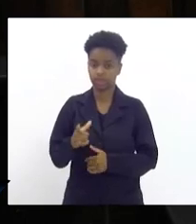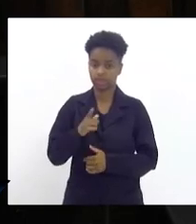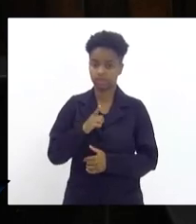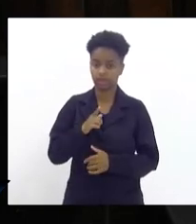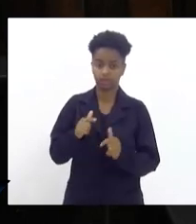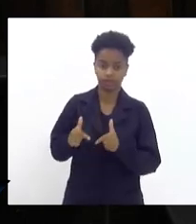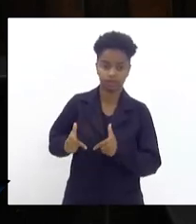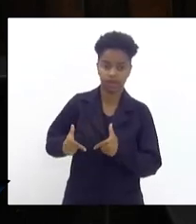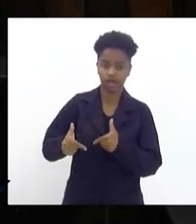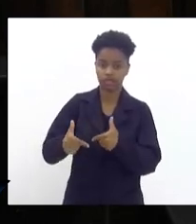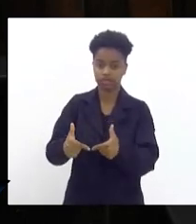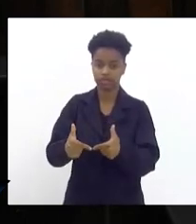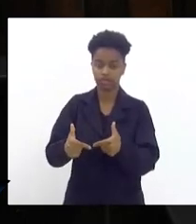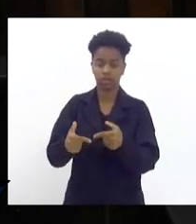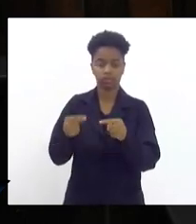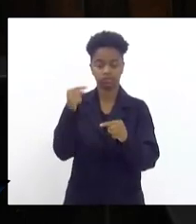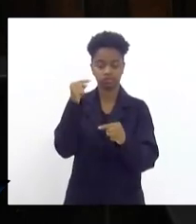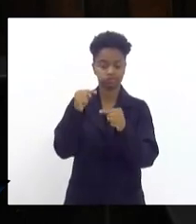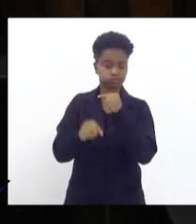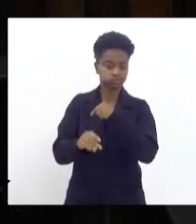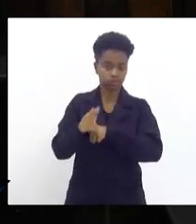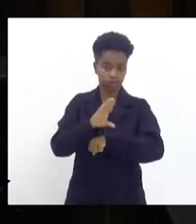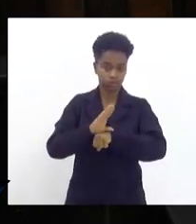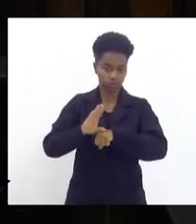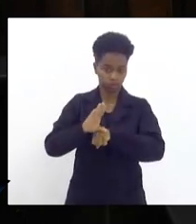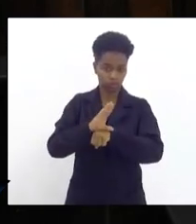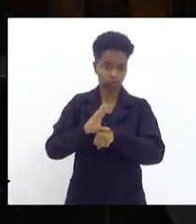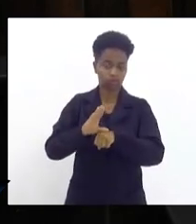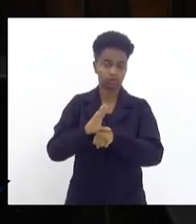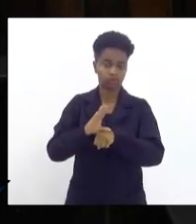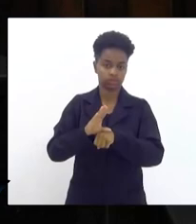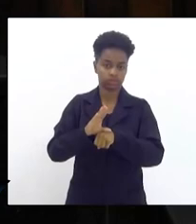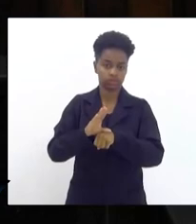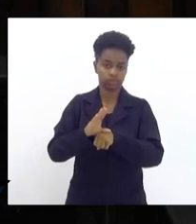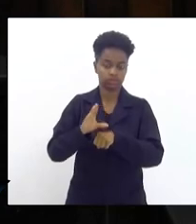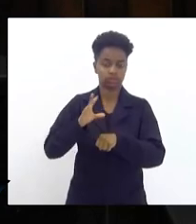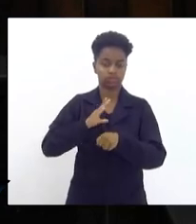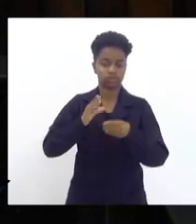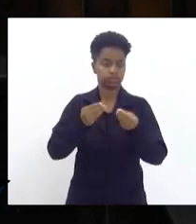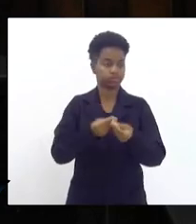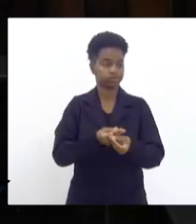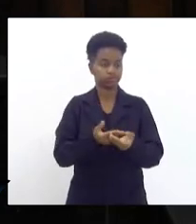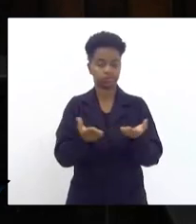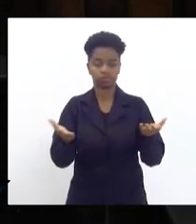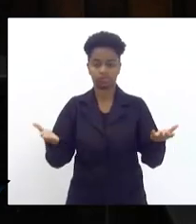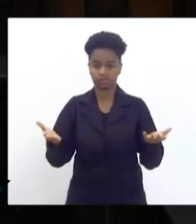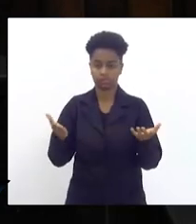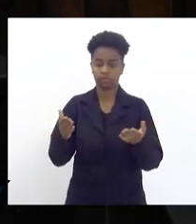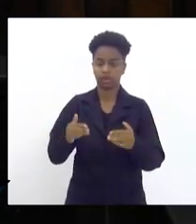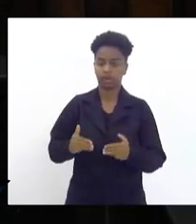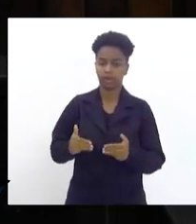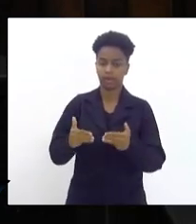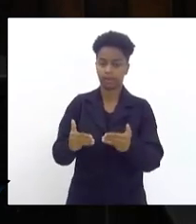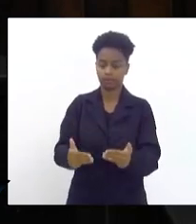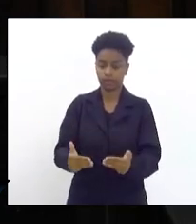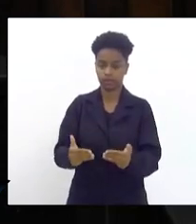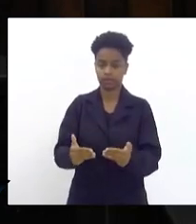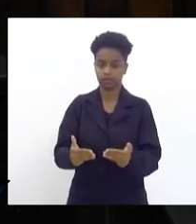direta de inconstitucionalidade que foi distribuída à ministra